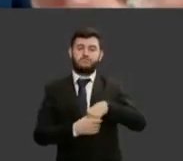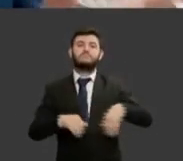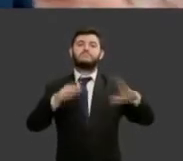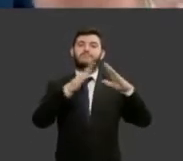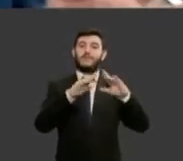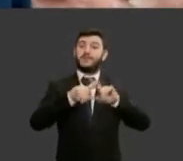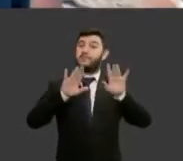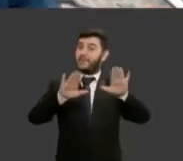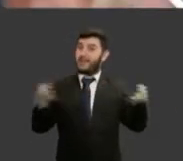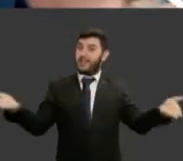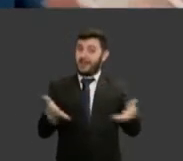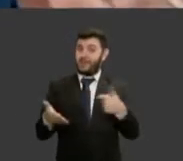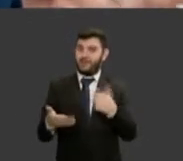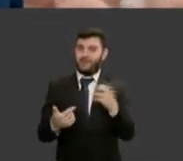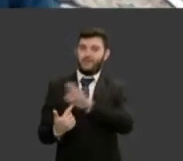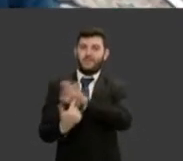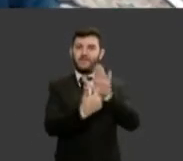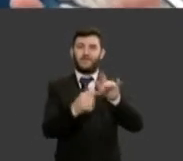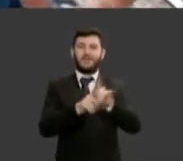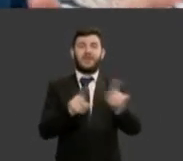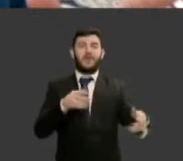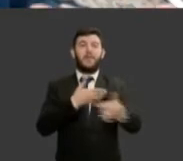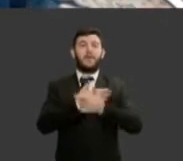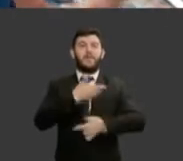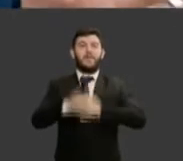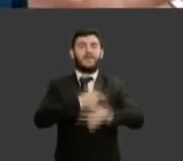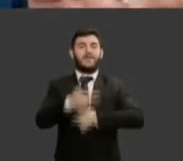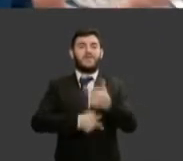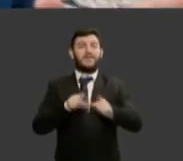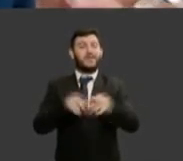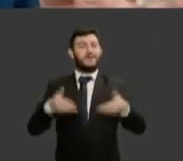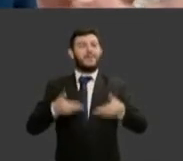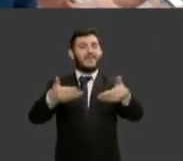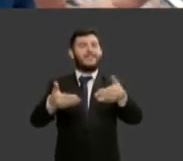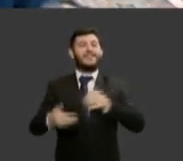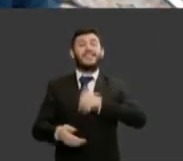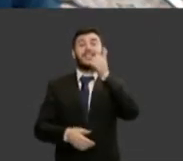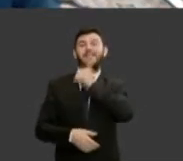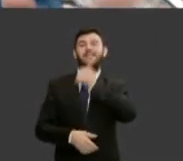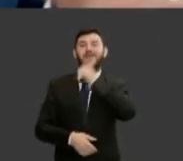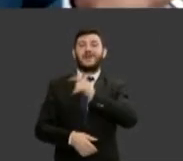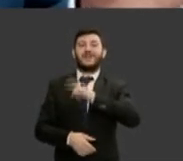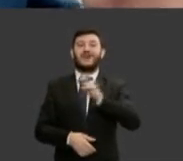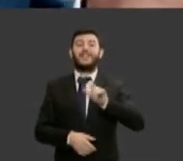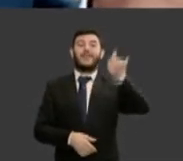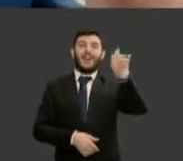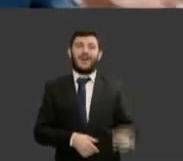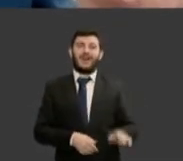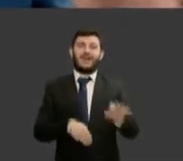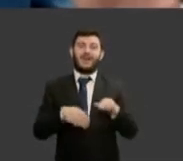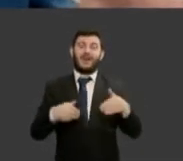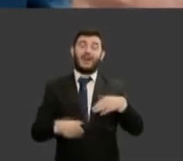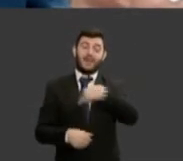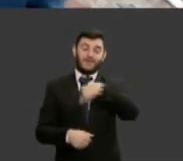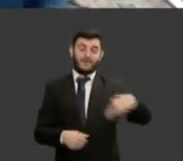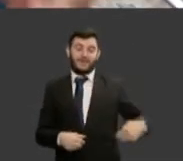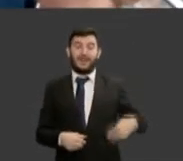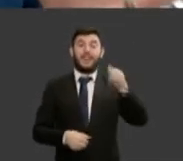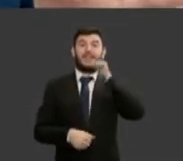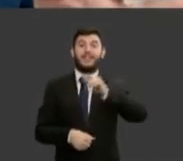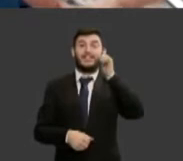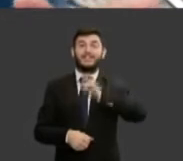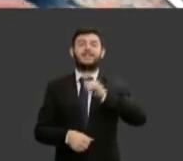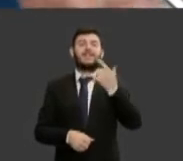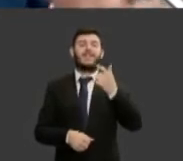Ministério da Mulher através da ministra Damares representando o executivo através da ministra Laurita